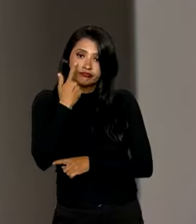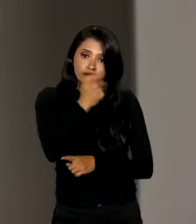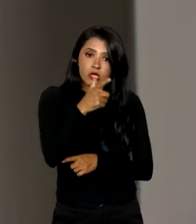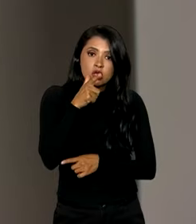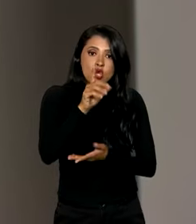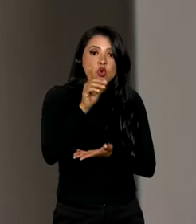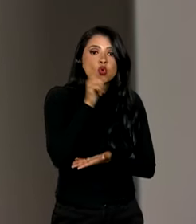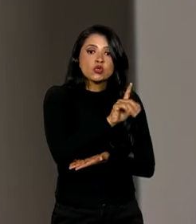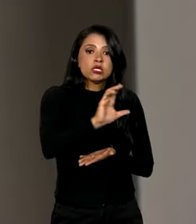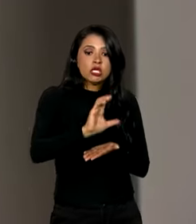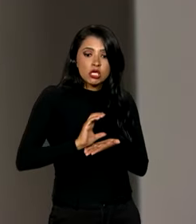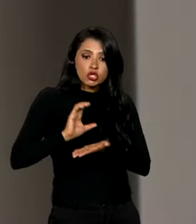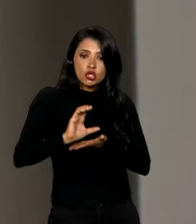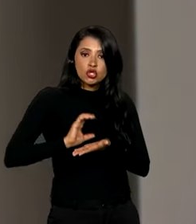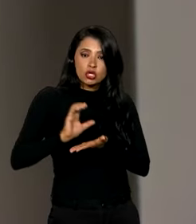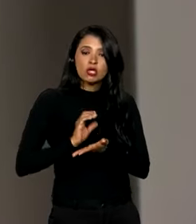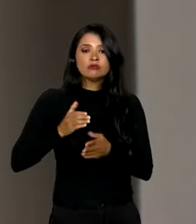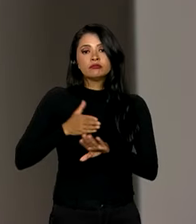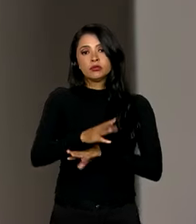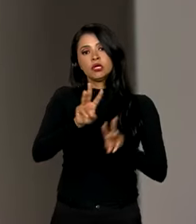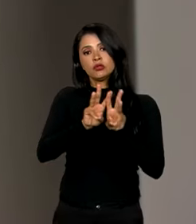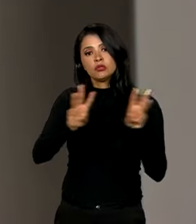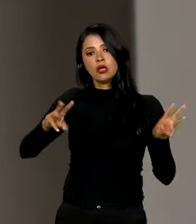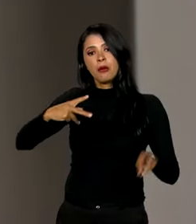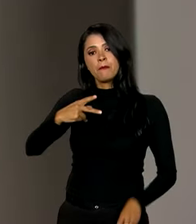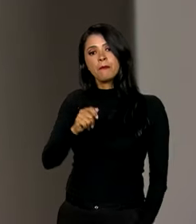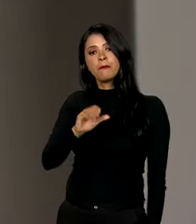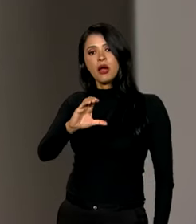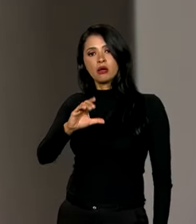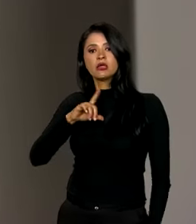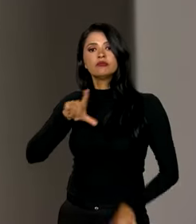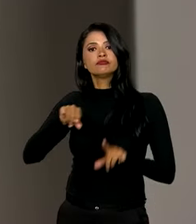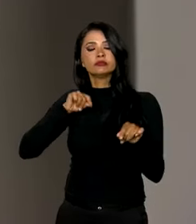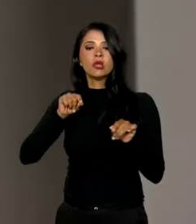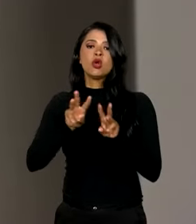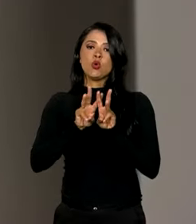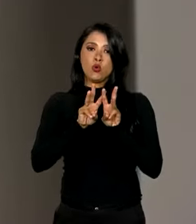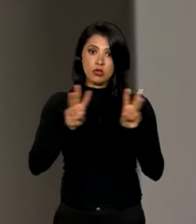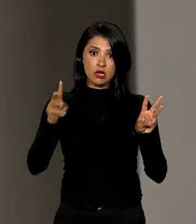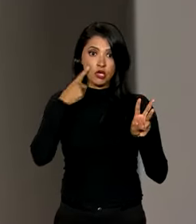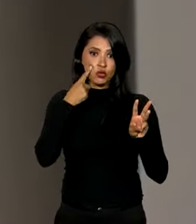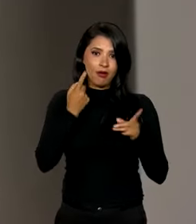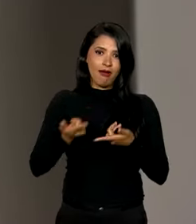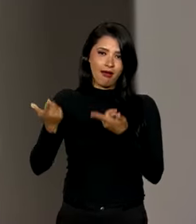recursos federais devem acessar o site do PAC Seleções no endereço que aparece aí na sua tela.